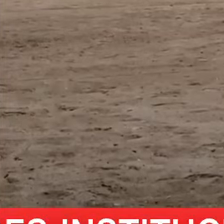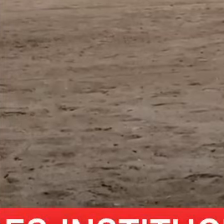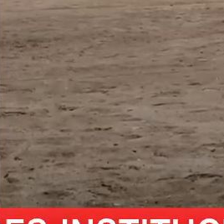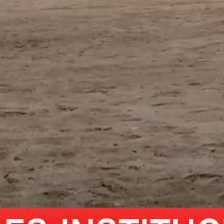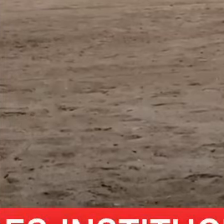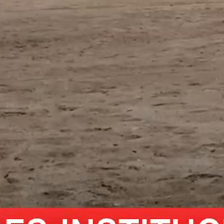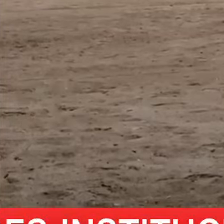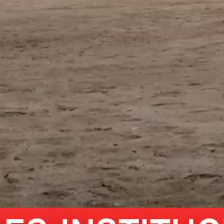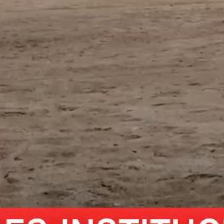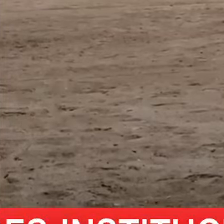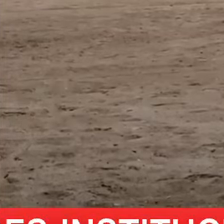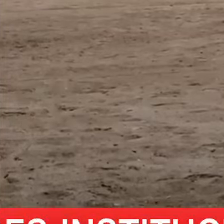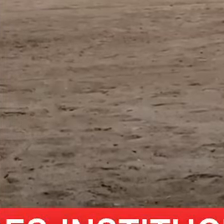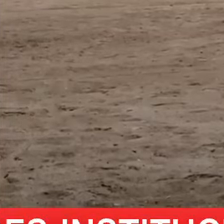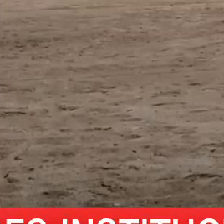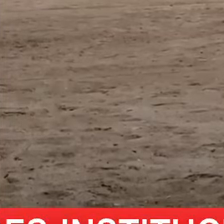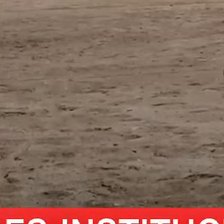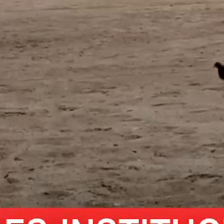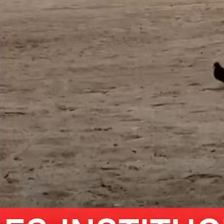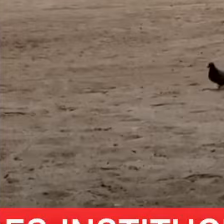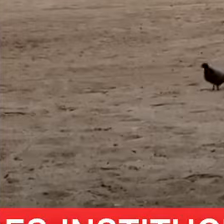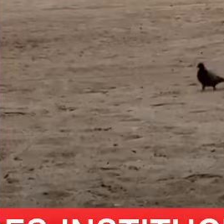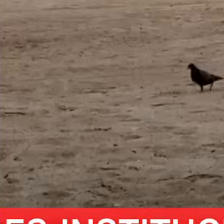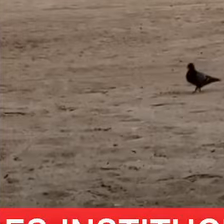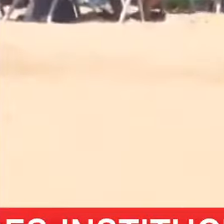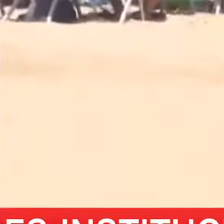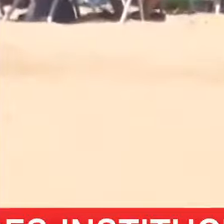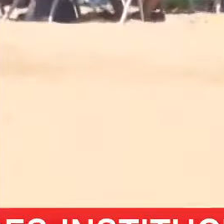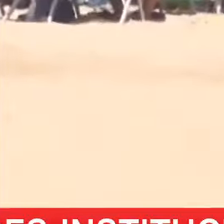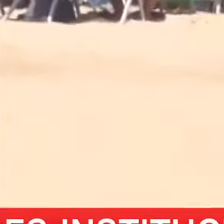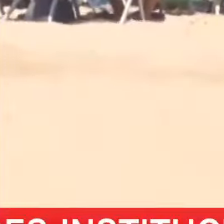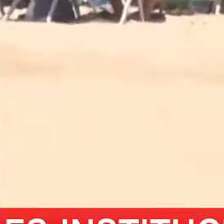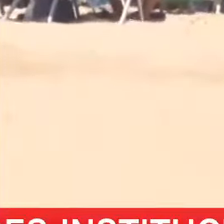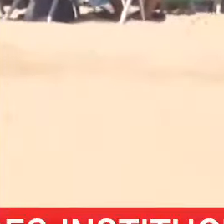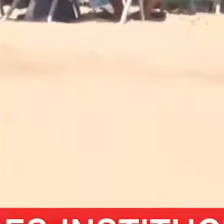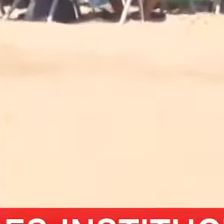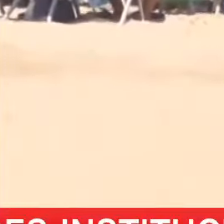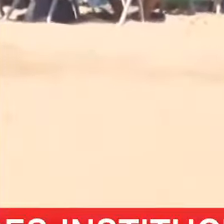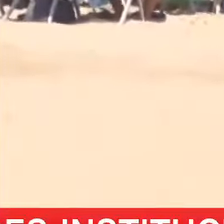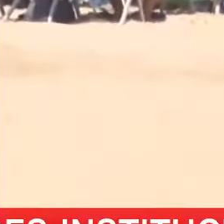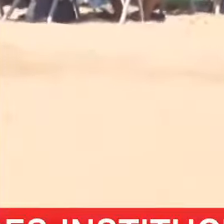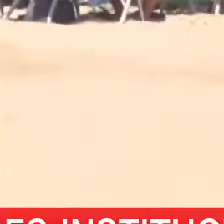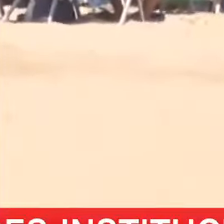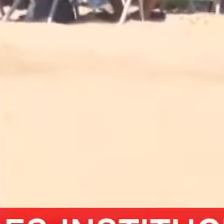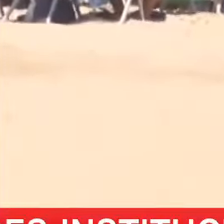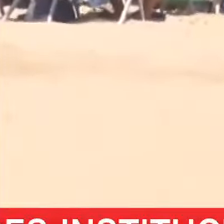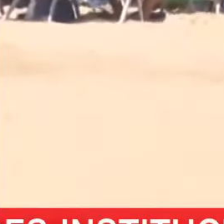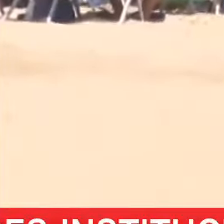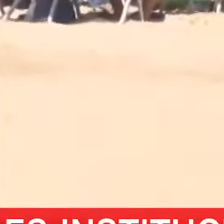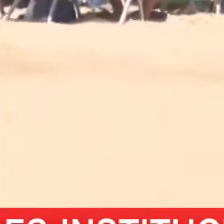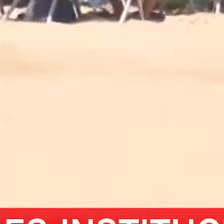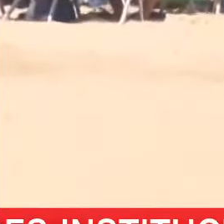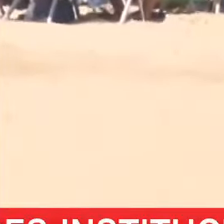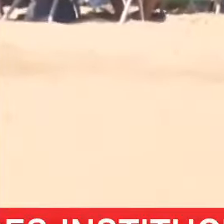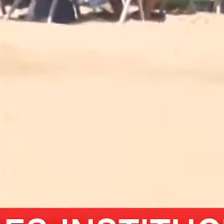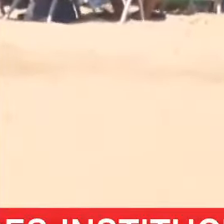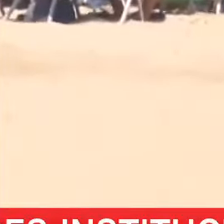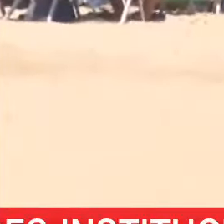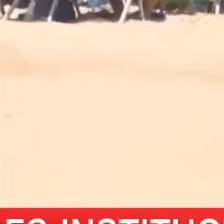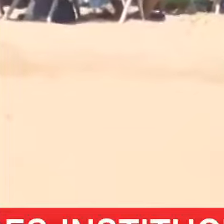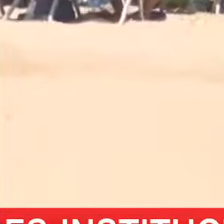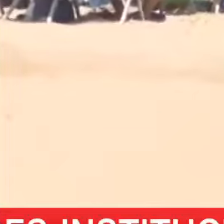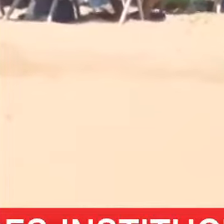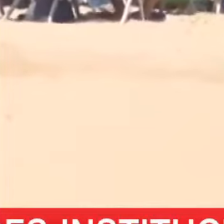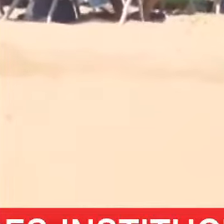assim, o simples fato de Flávio Bolsonaro ser relator, já ter se posicionado também em relação a esse tema, e agora o governo vem